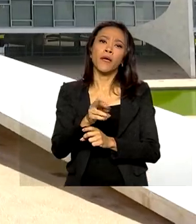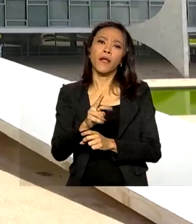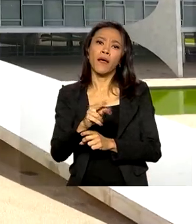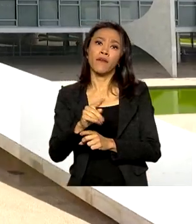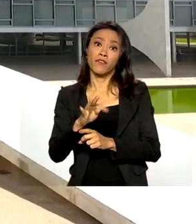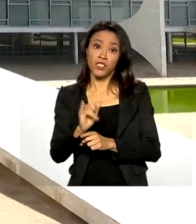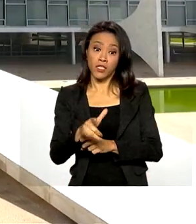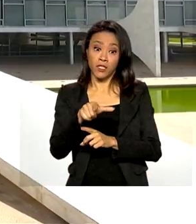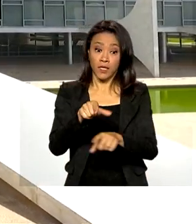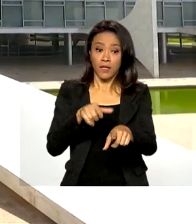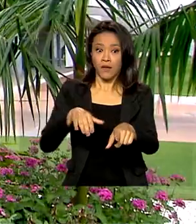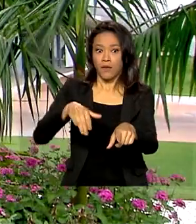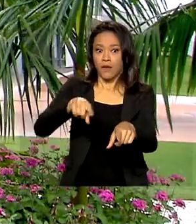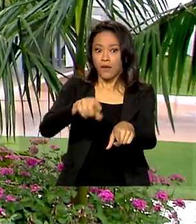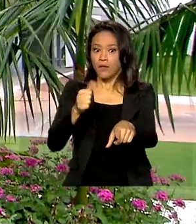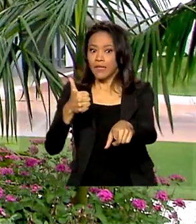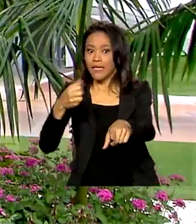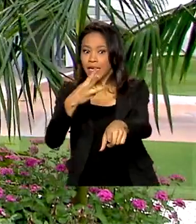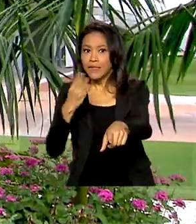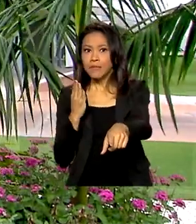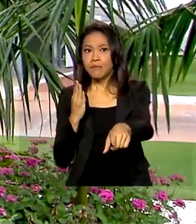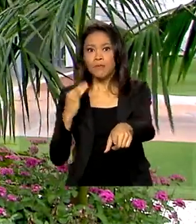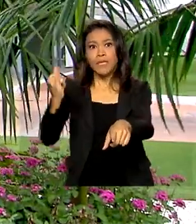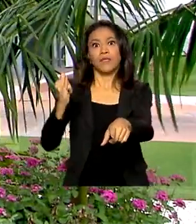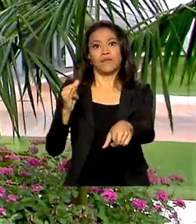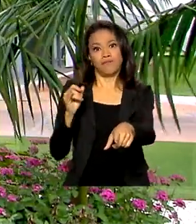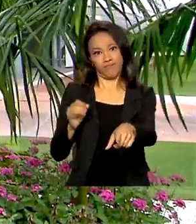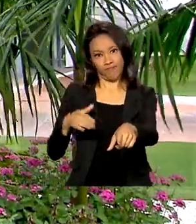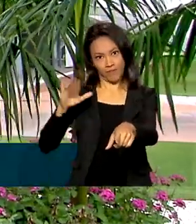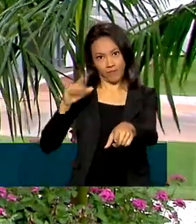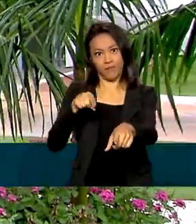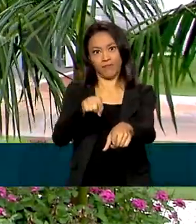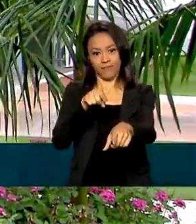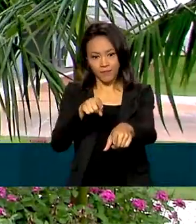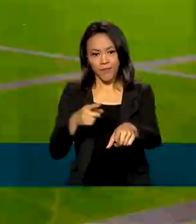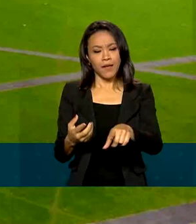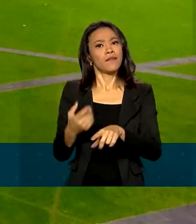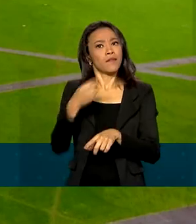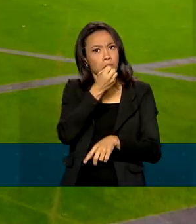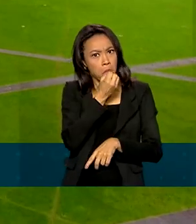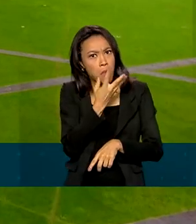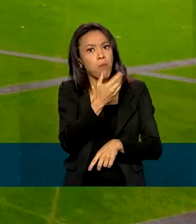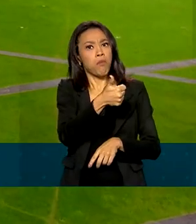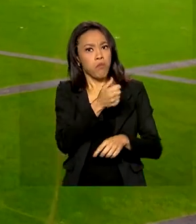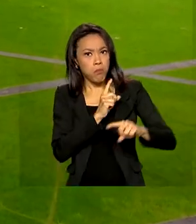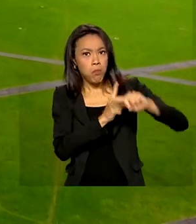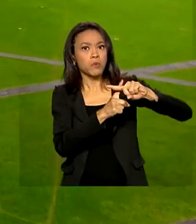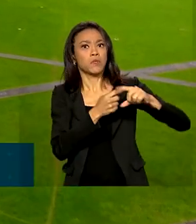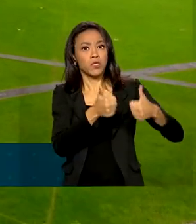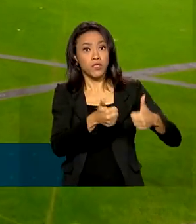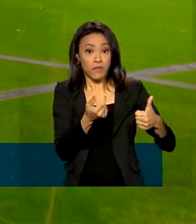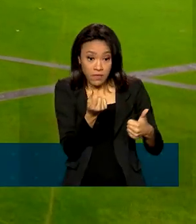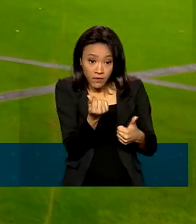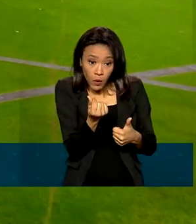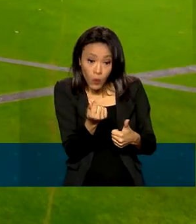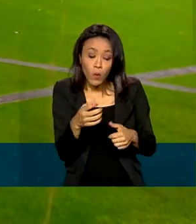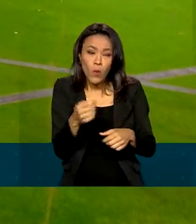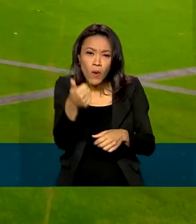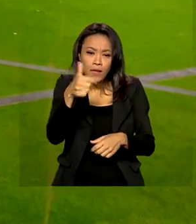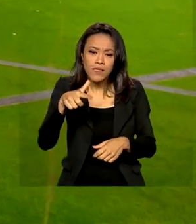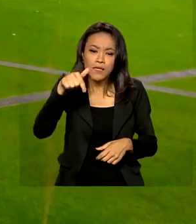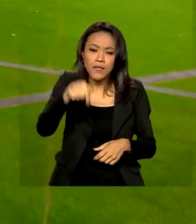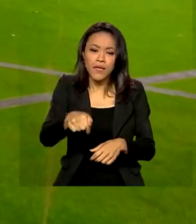bilhões. É o primeiro resultado no azul desde 2013. O valor é quase R$